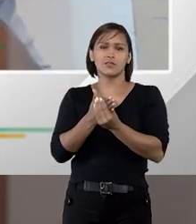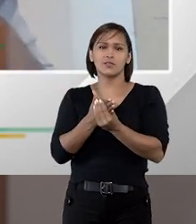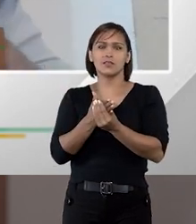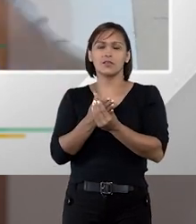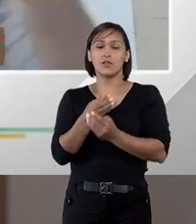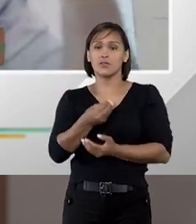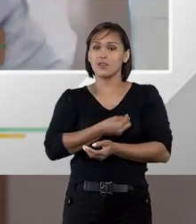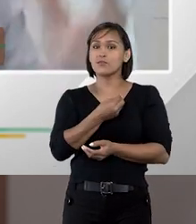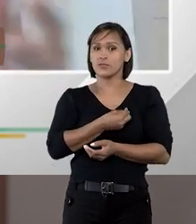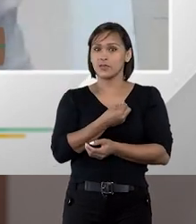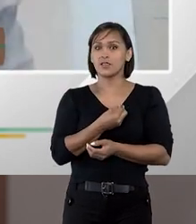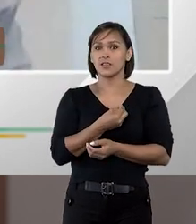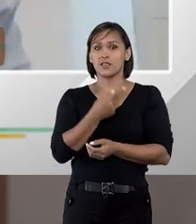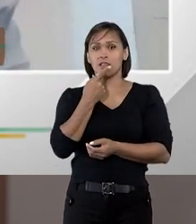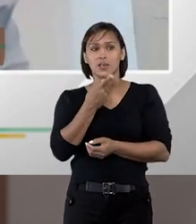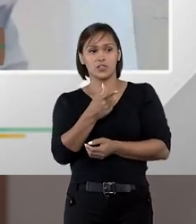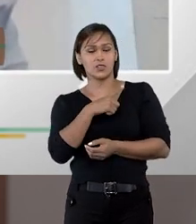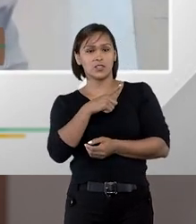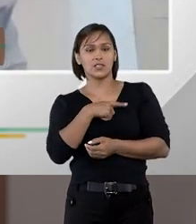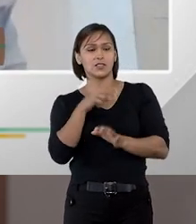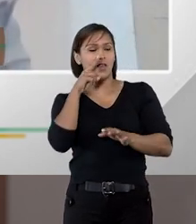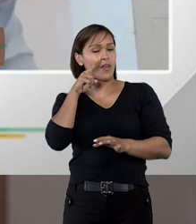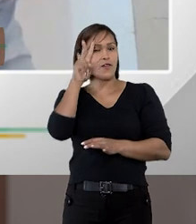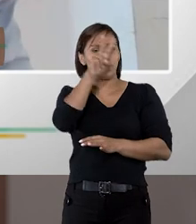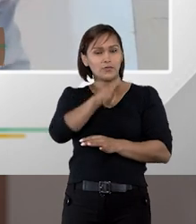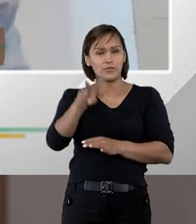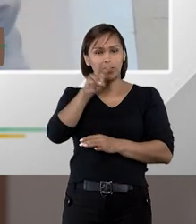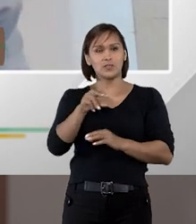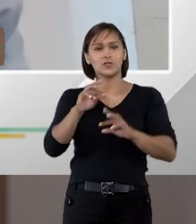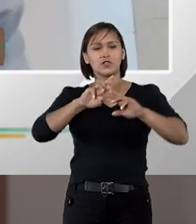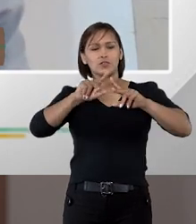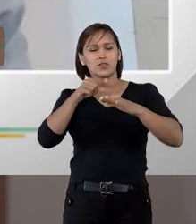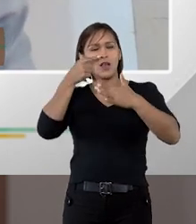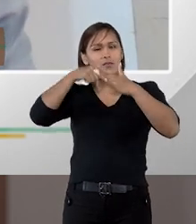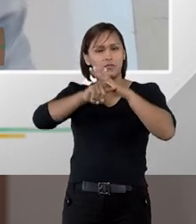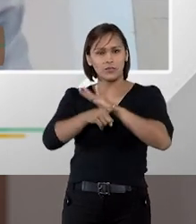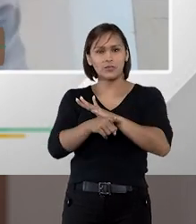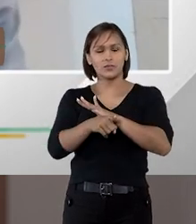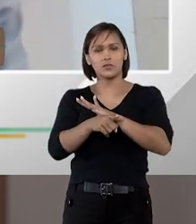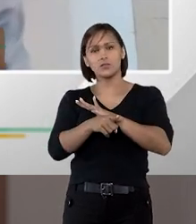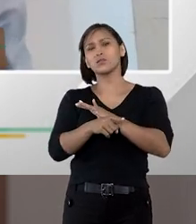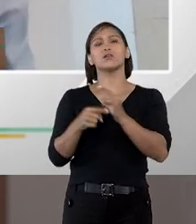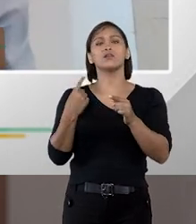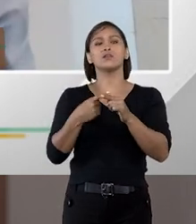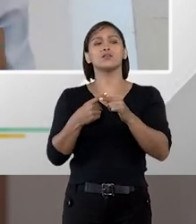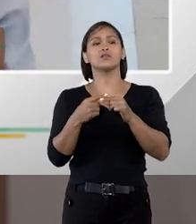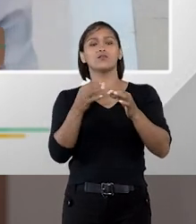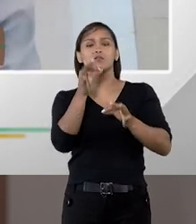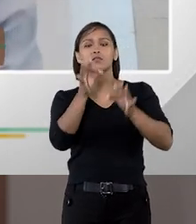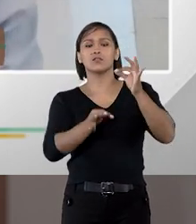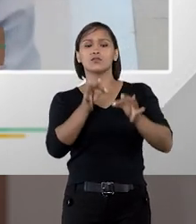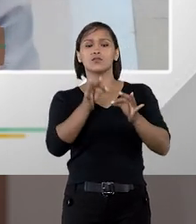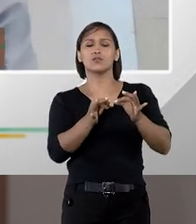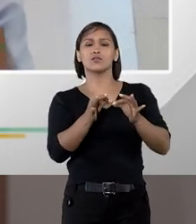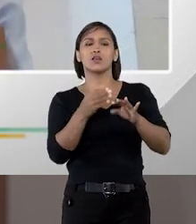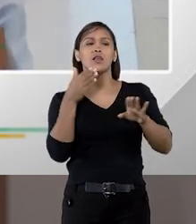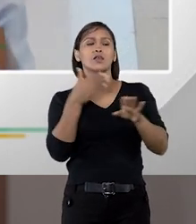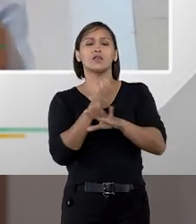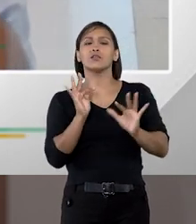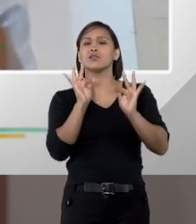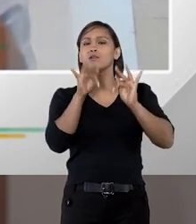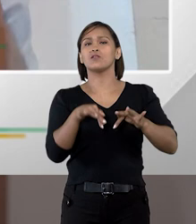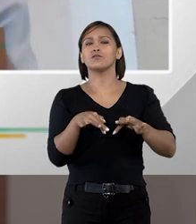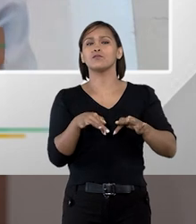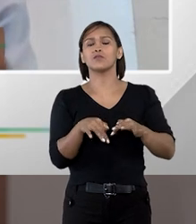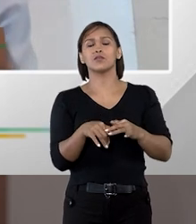da vida que é o que a gente tem assistido de uma forma muito intensa então você abarrota o judiciário e